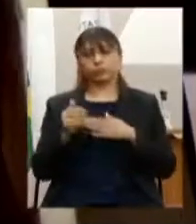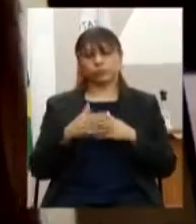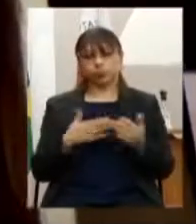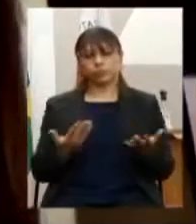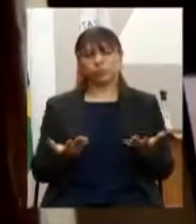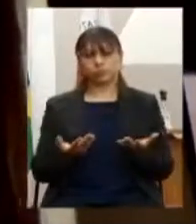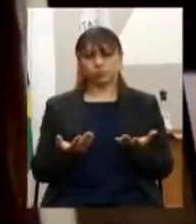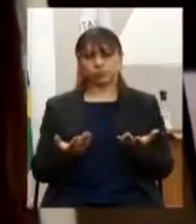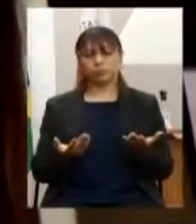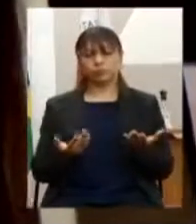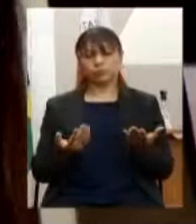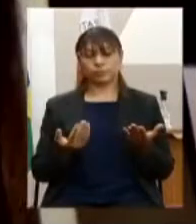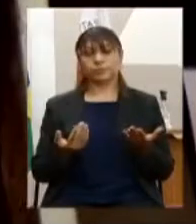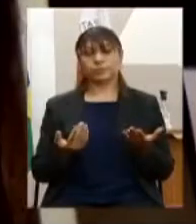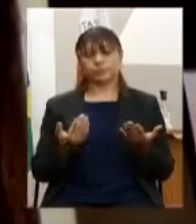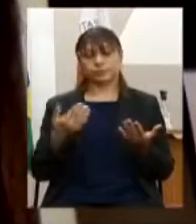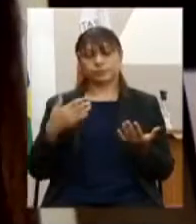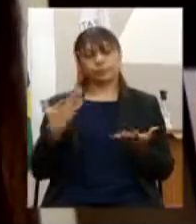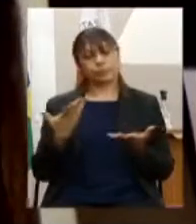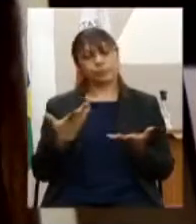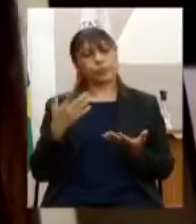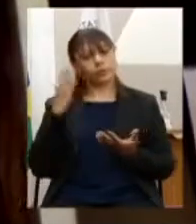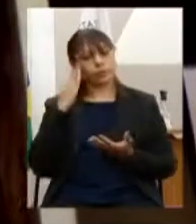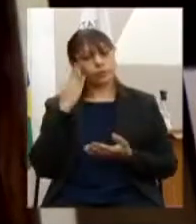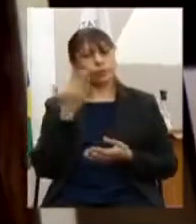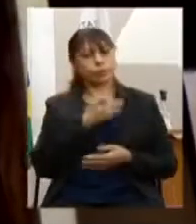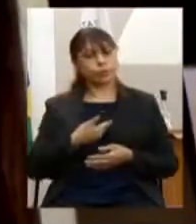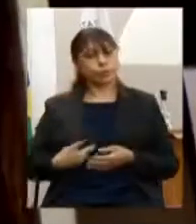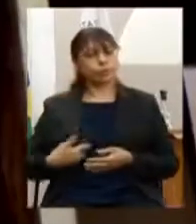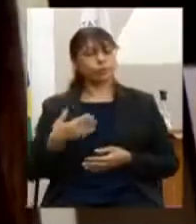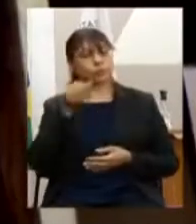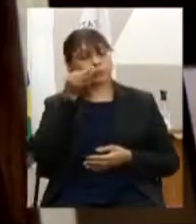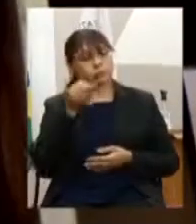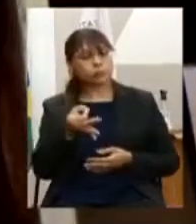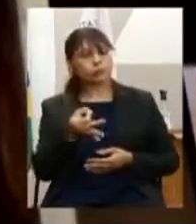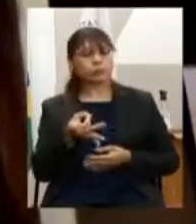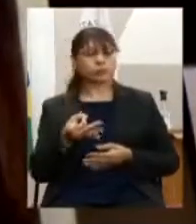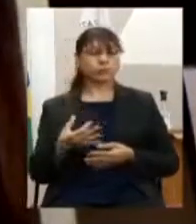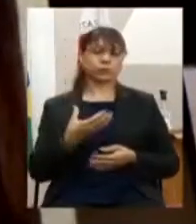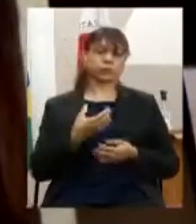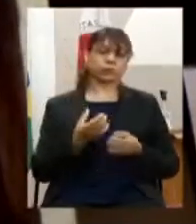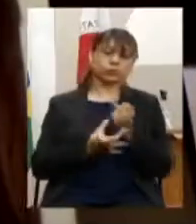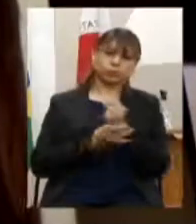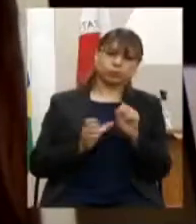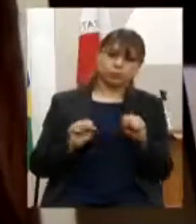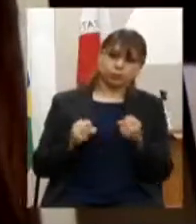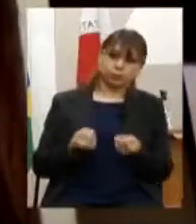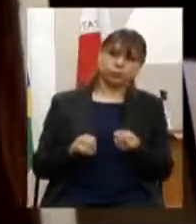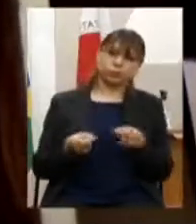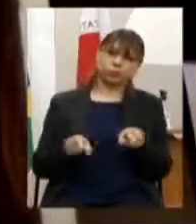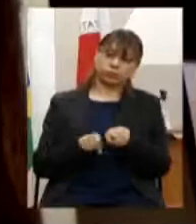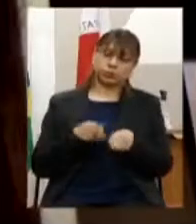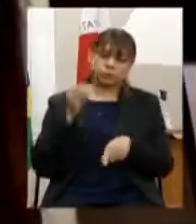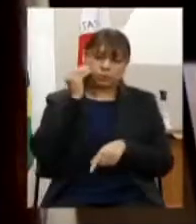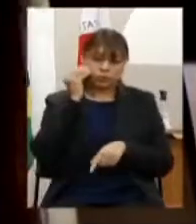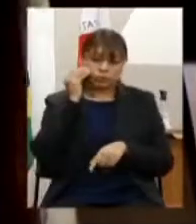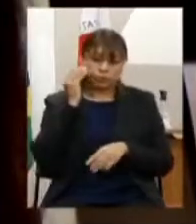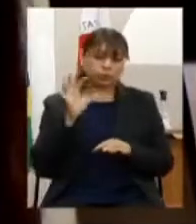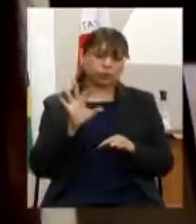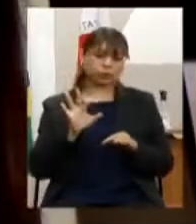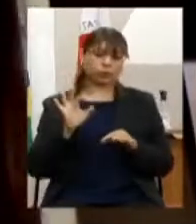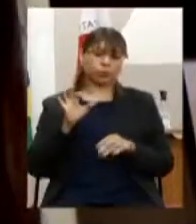centralidade do governo na segurança pública bem como a busca por uma investigação policial cada vez mais